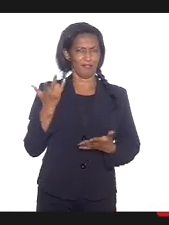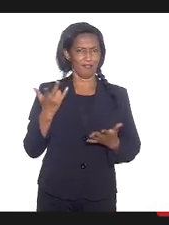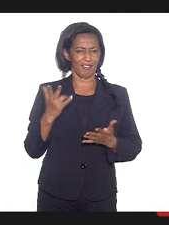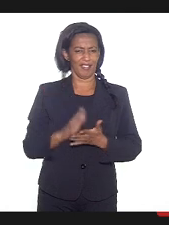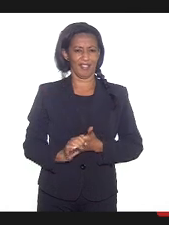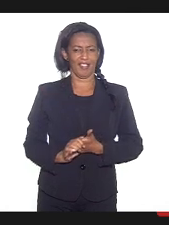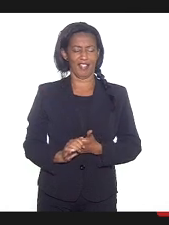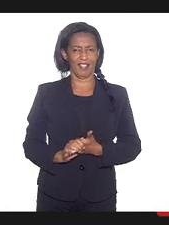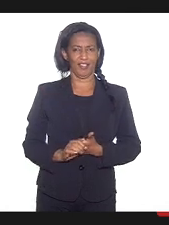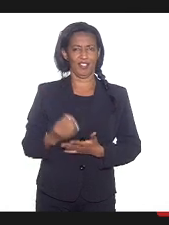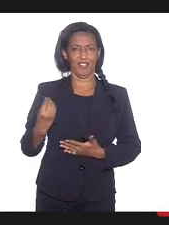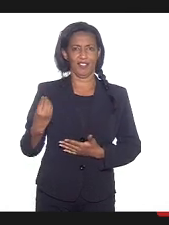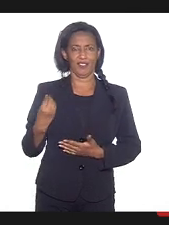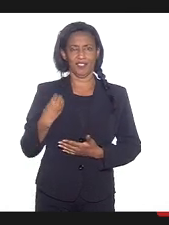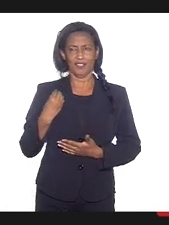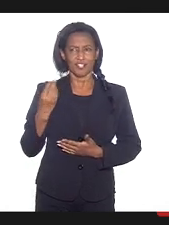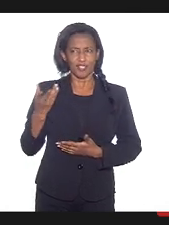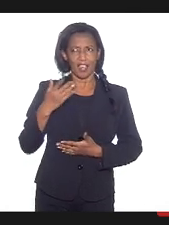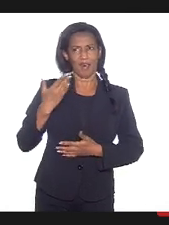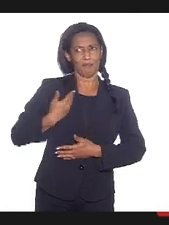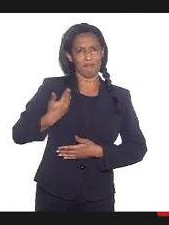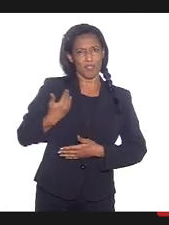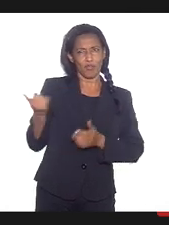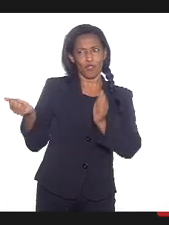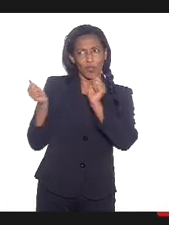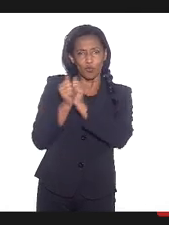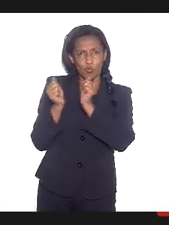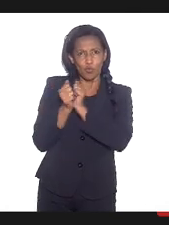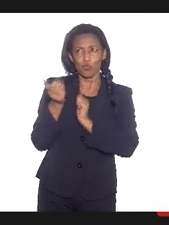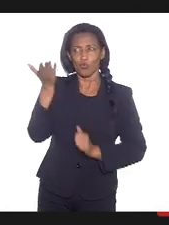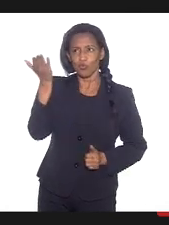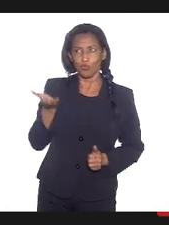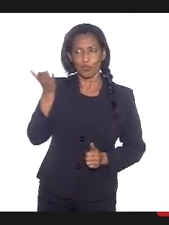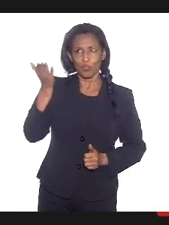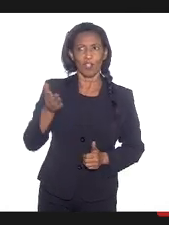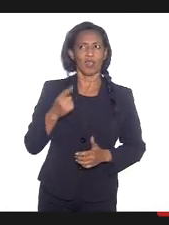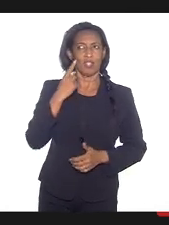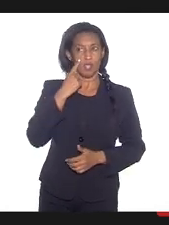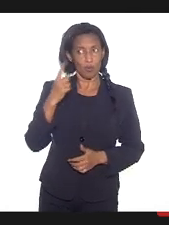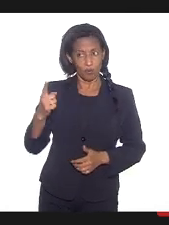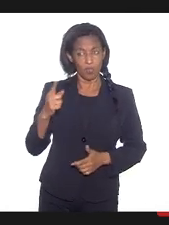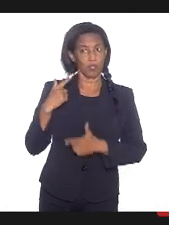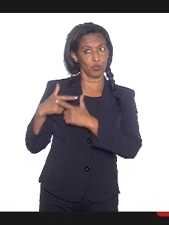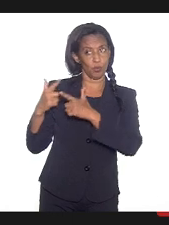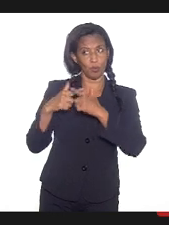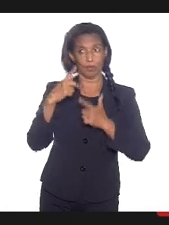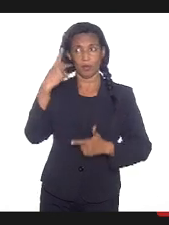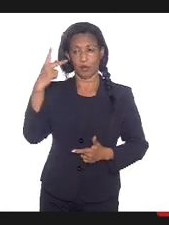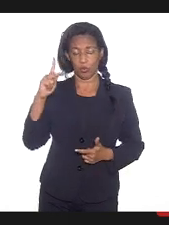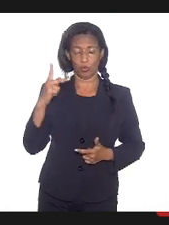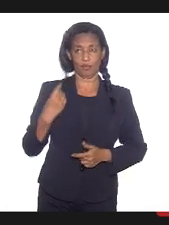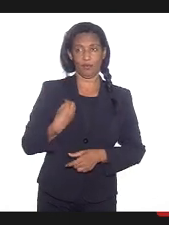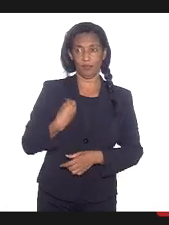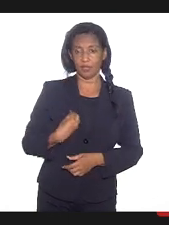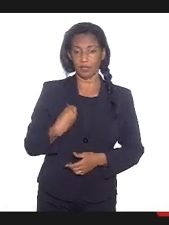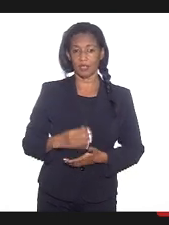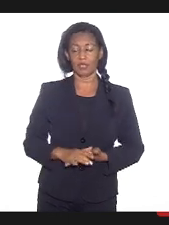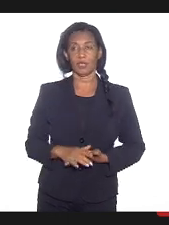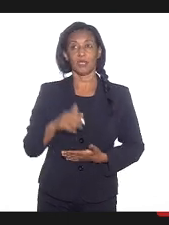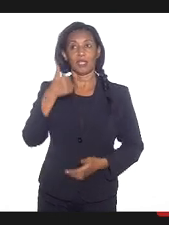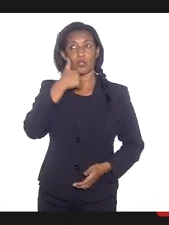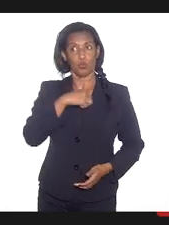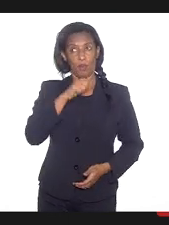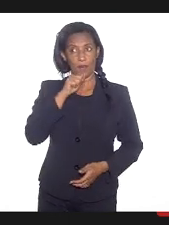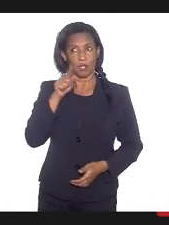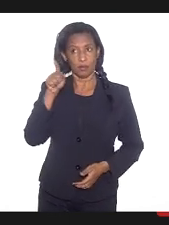vida e que estiveram junto com a senhora. Eu lembro que num dos momentos mais dramáticos, da sua vida, da sua e da sua querida mãe,